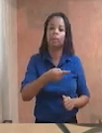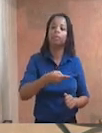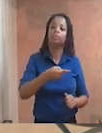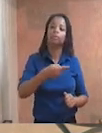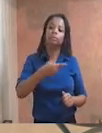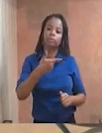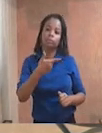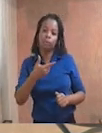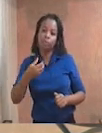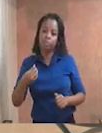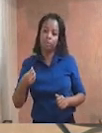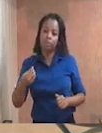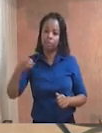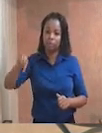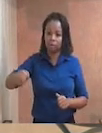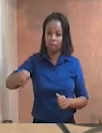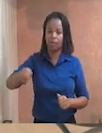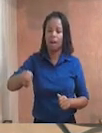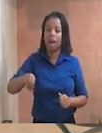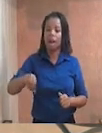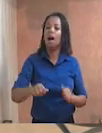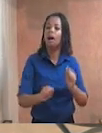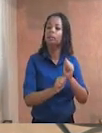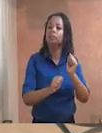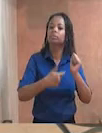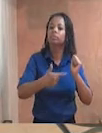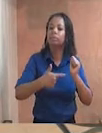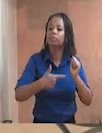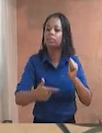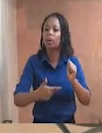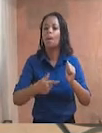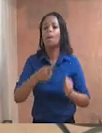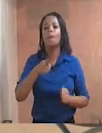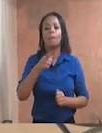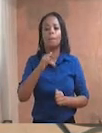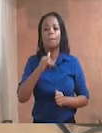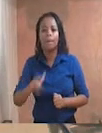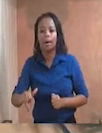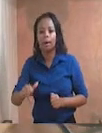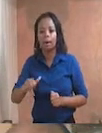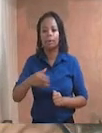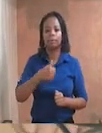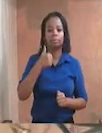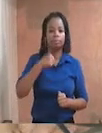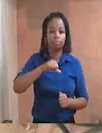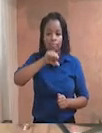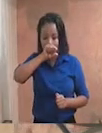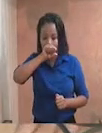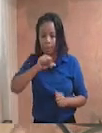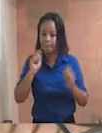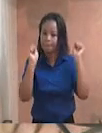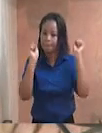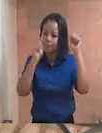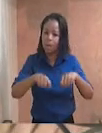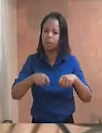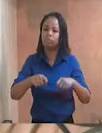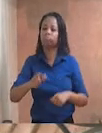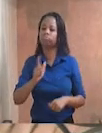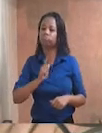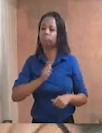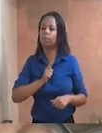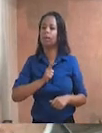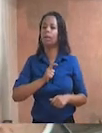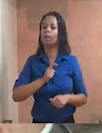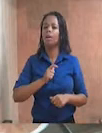vigência. Artigo 22. Aos pais inculbe o dever de sustento,